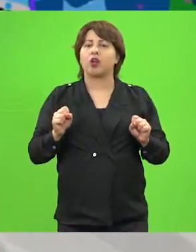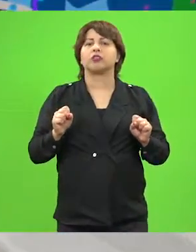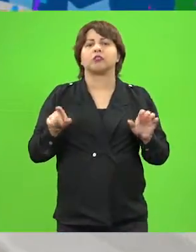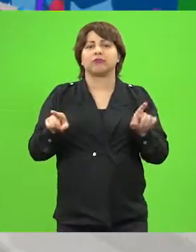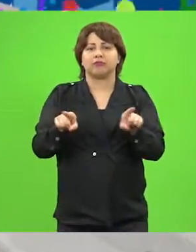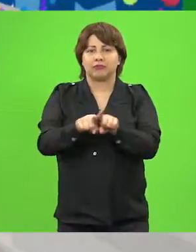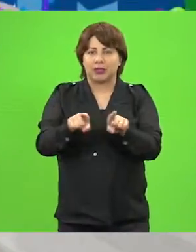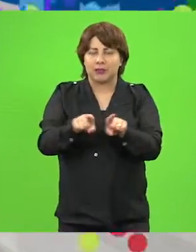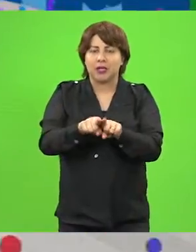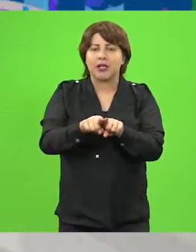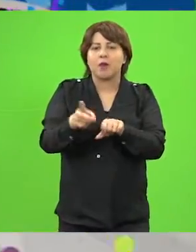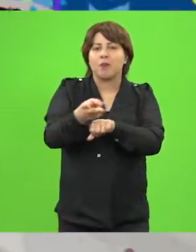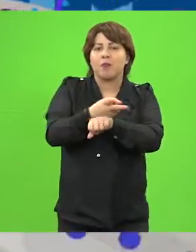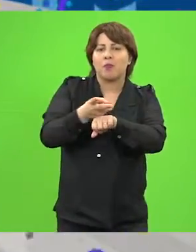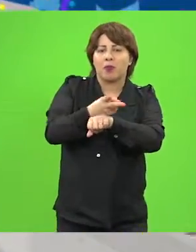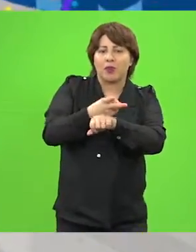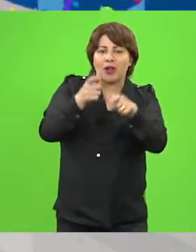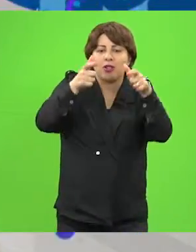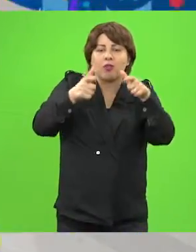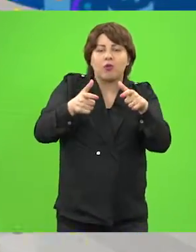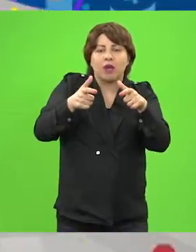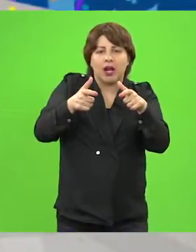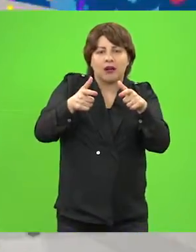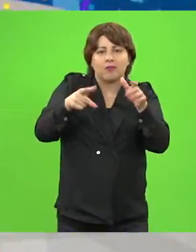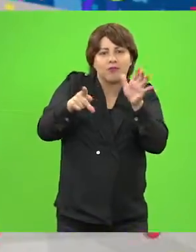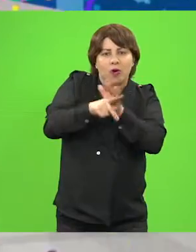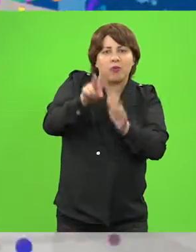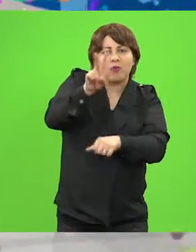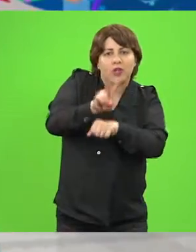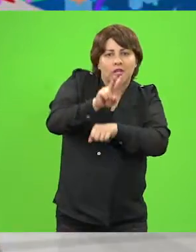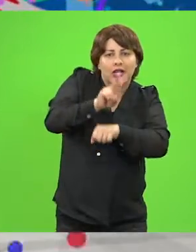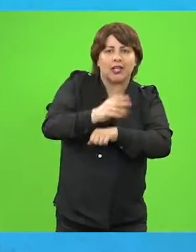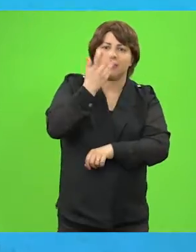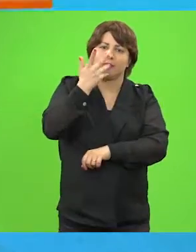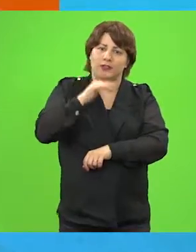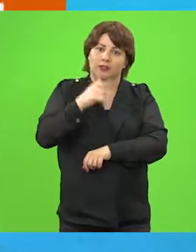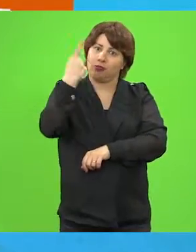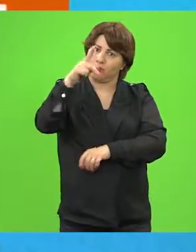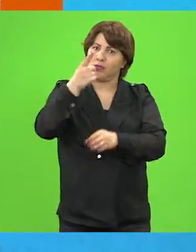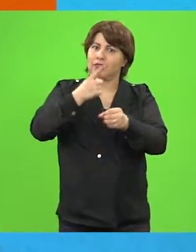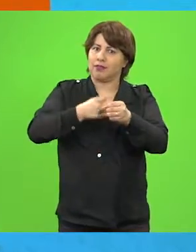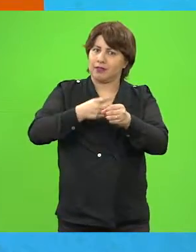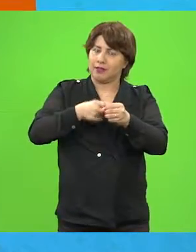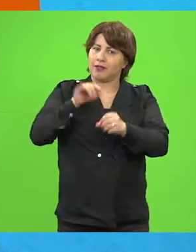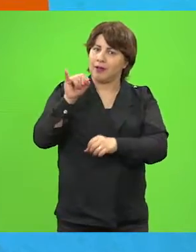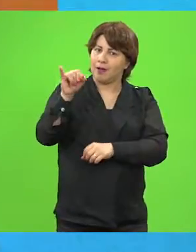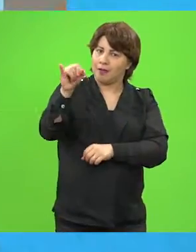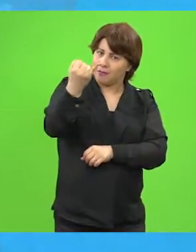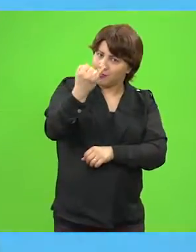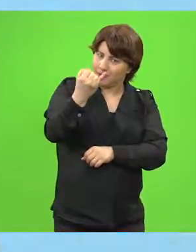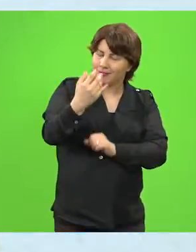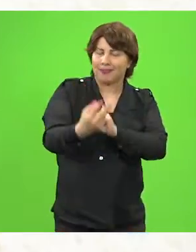o conselho tutelar da sua cidade. Curta bastante suas férias e defenda-se! Ah,